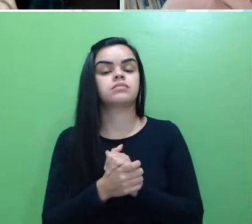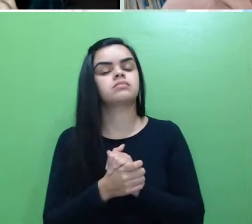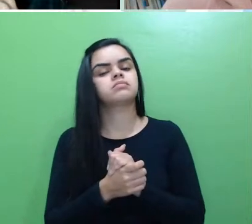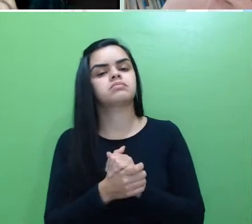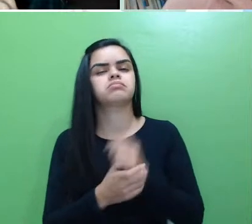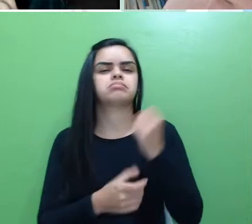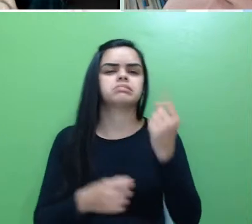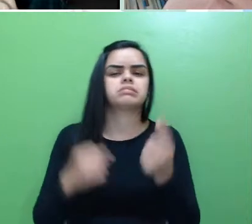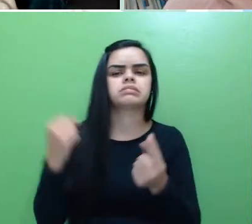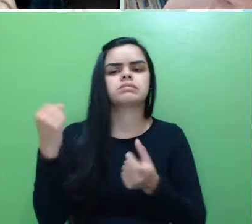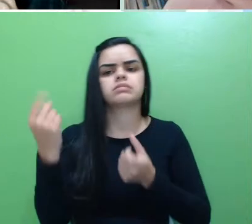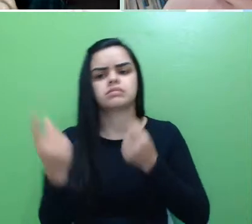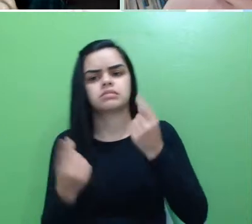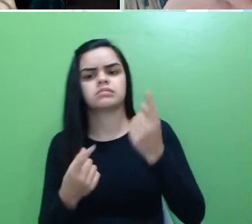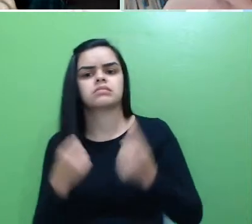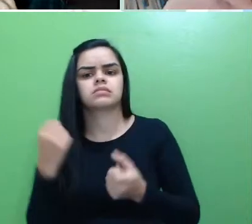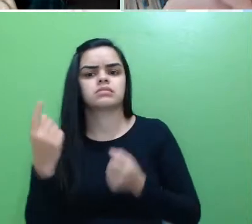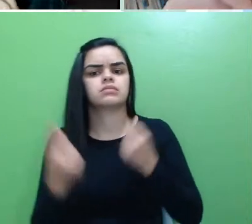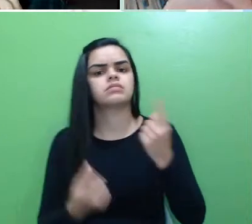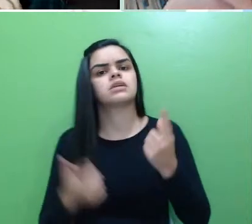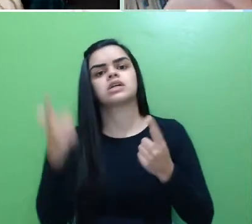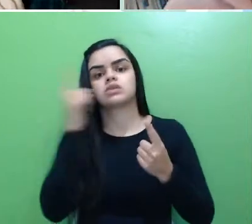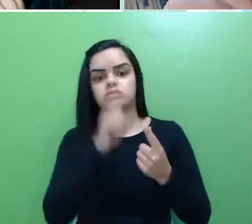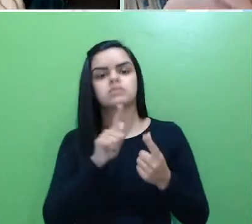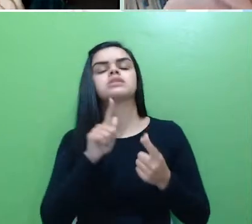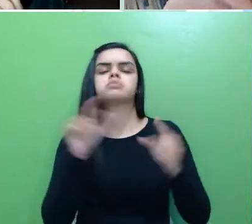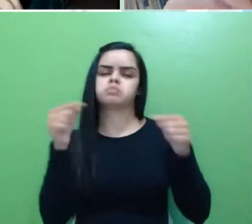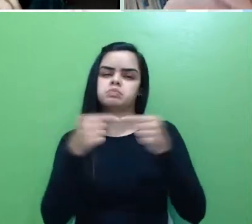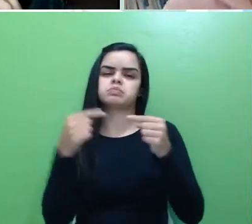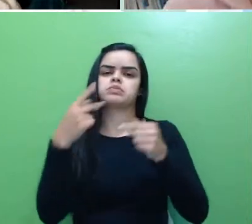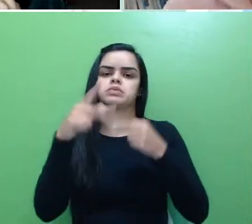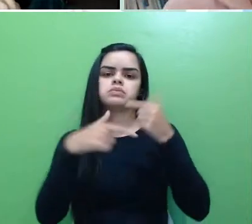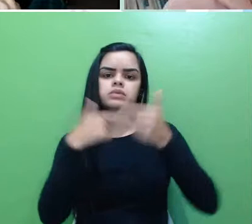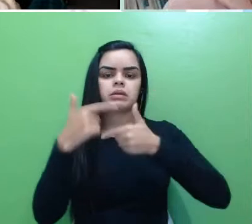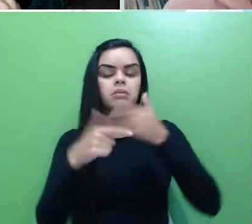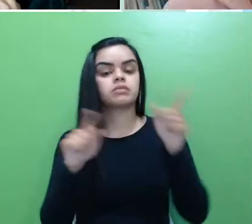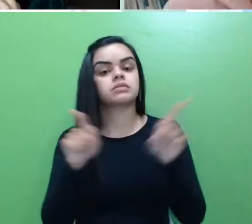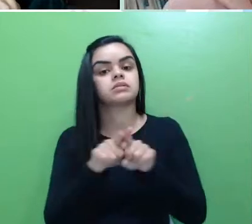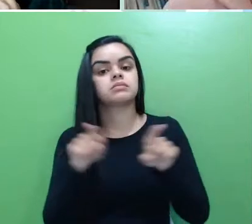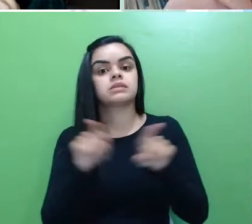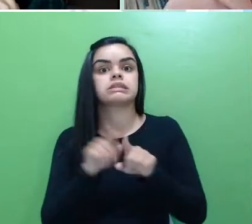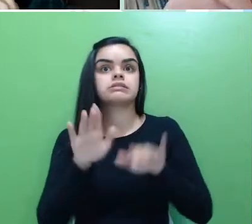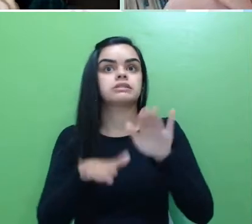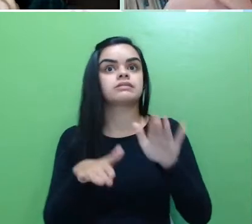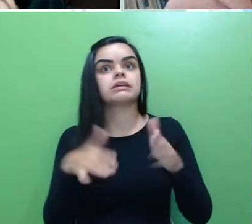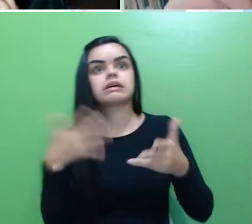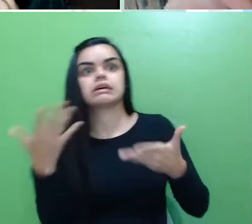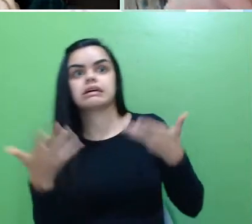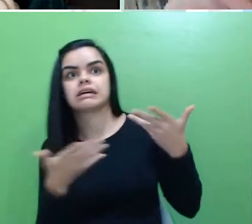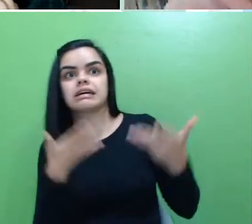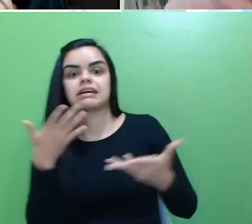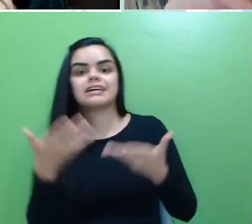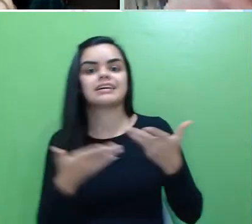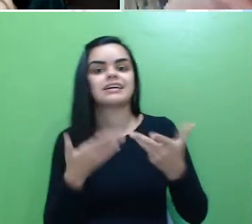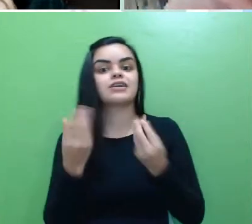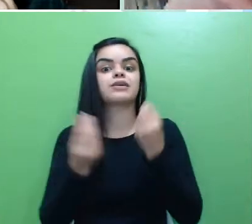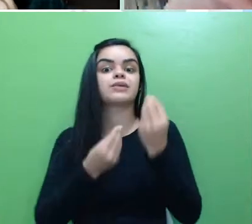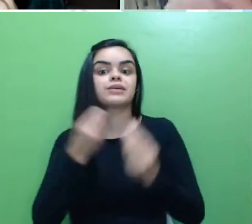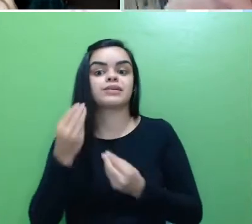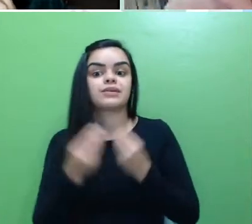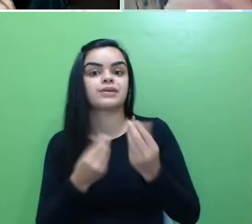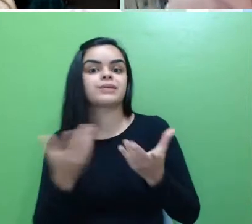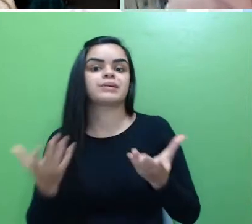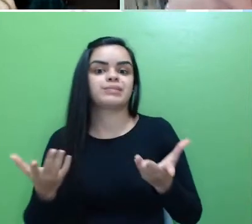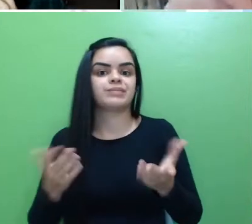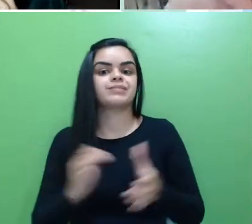e outro você vai conseguir encaixar o seu trabalho e minha dúvida às vezes é ficar na dúvida. Será que eu mando para esse ou para o